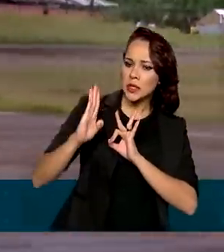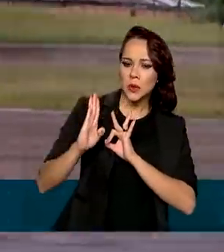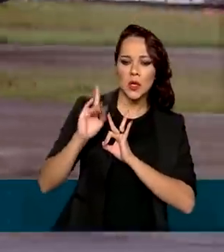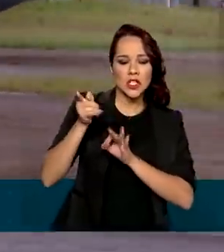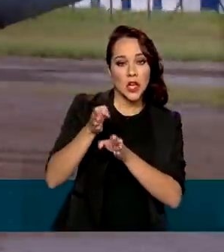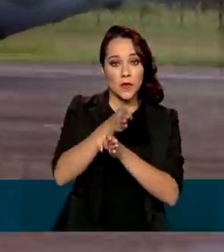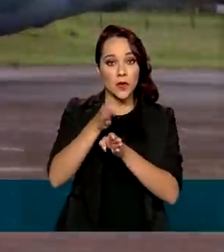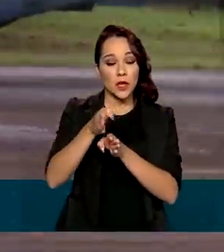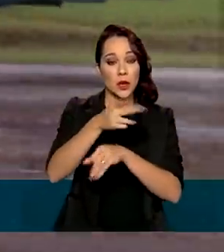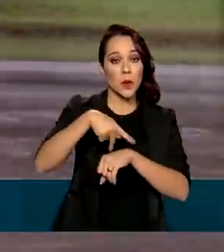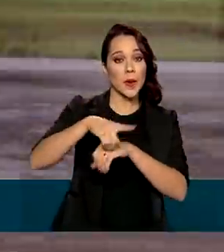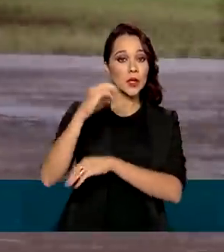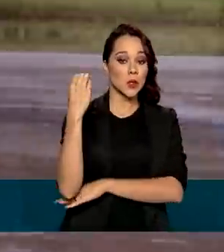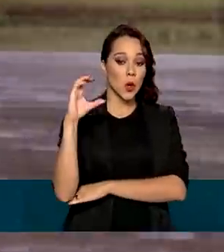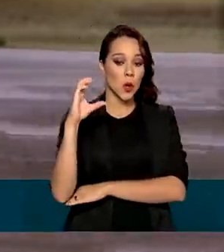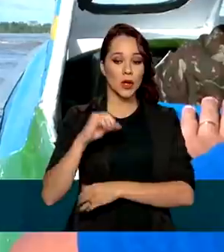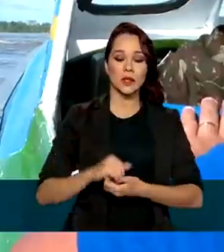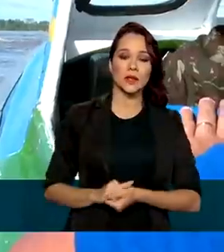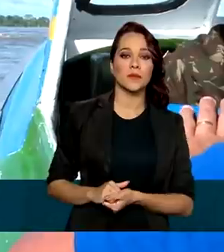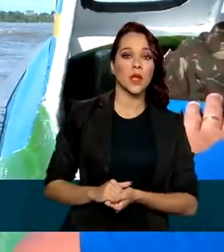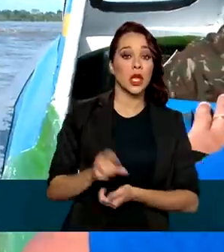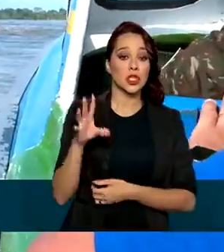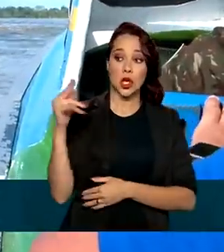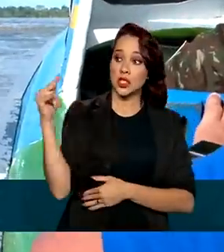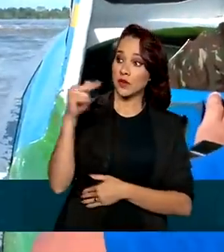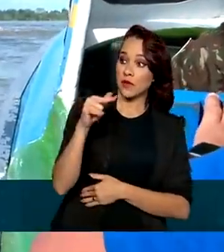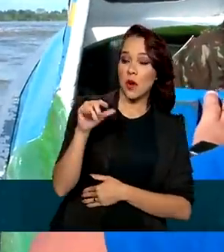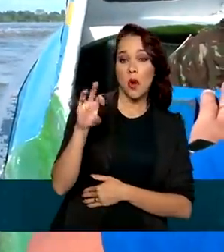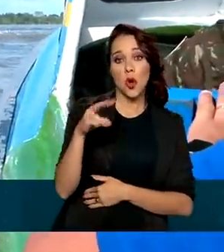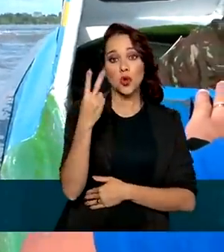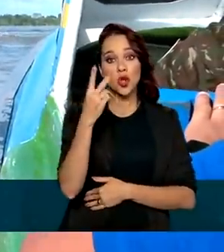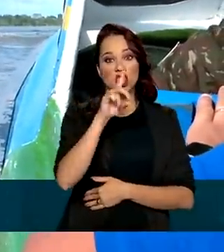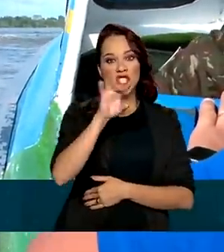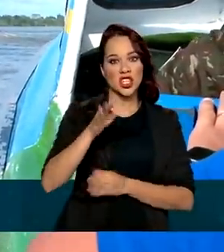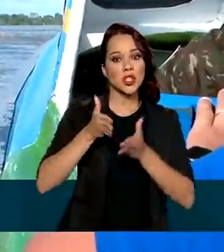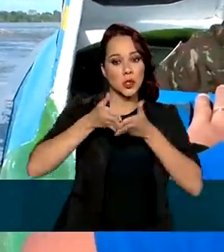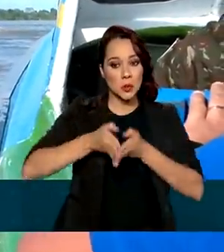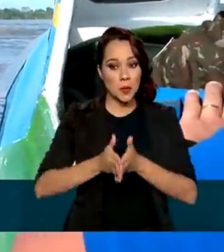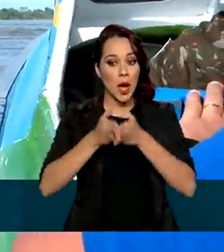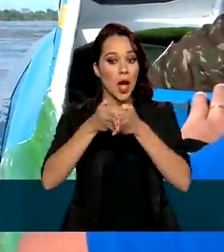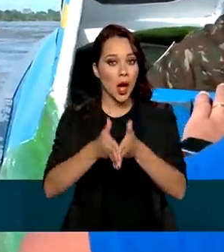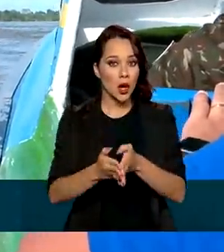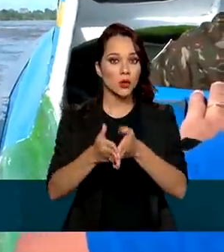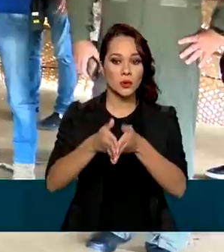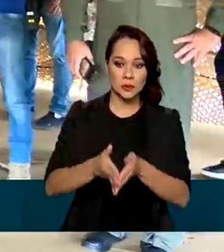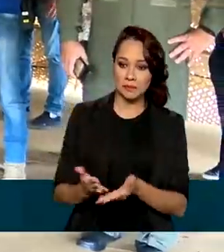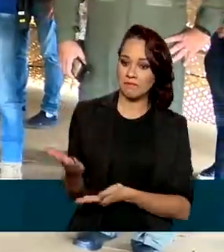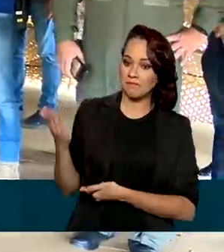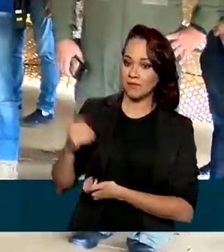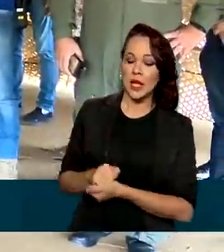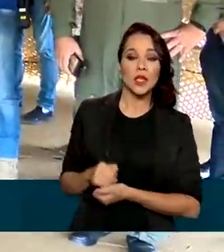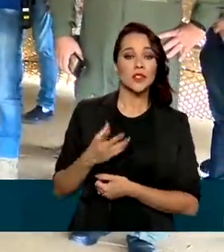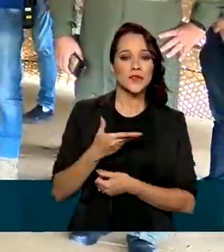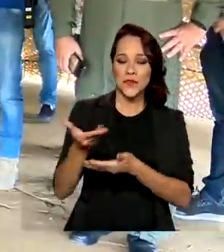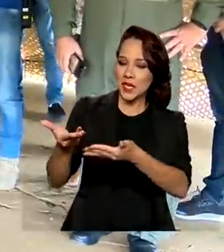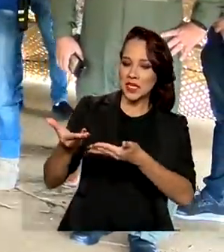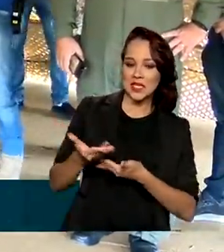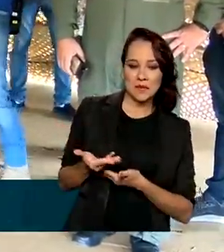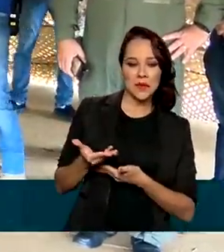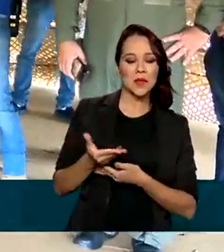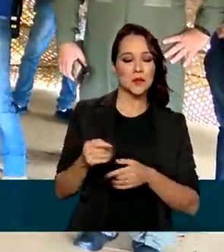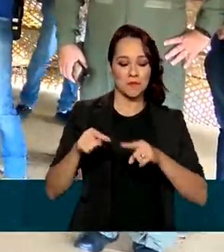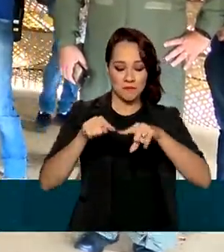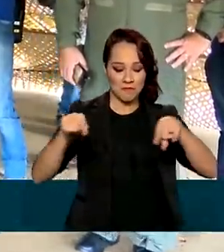já na fronteira com a Colômbia, só de avião ou dois dias de barco pelo rio, o Aupés. Fomos recebidos em